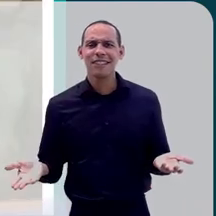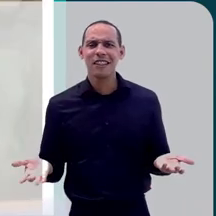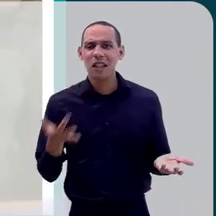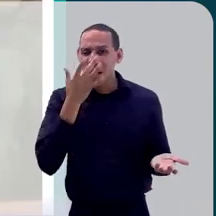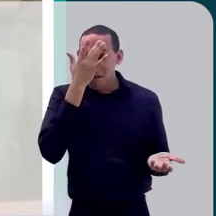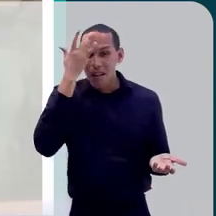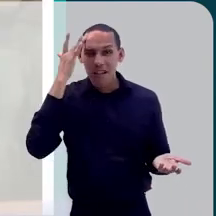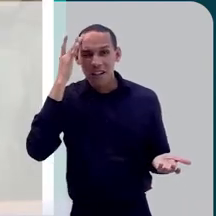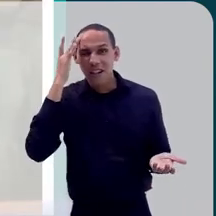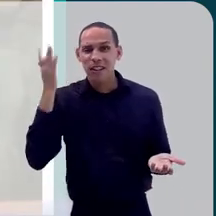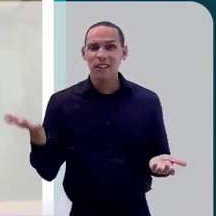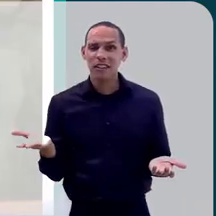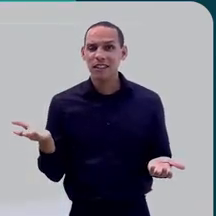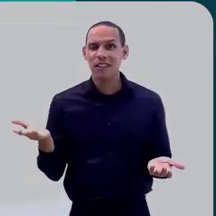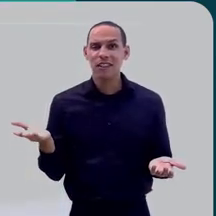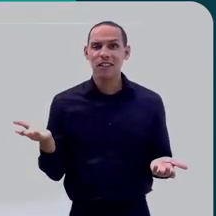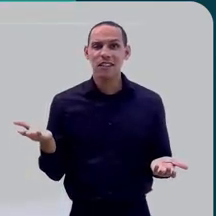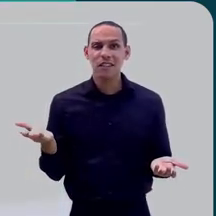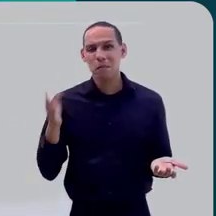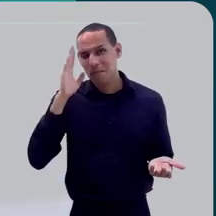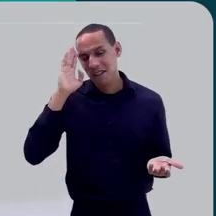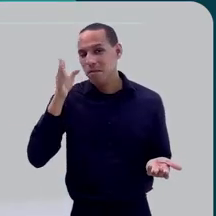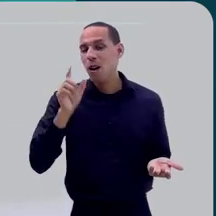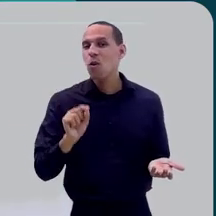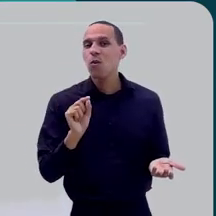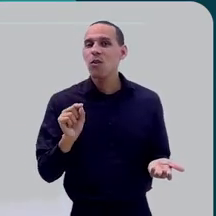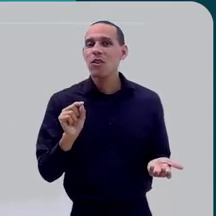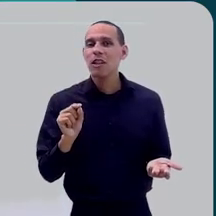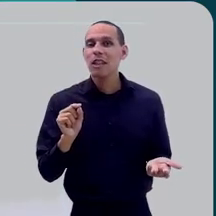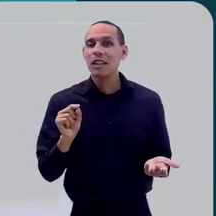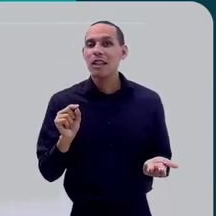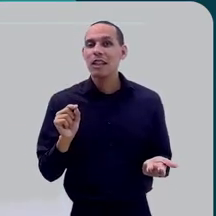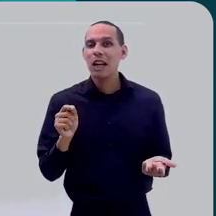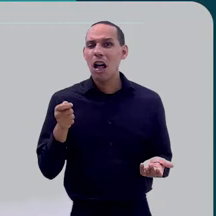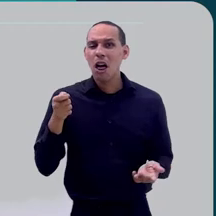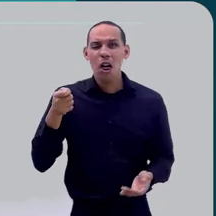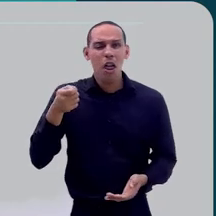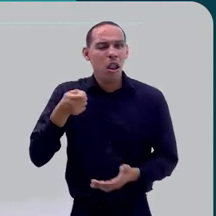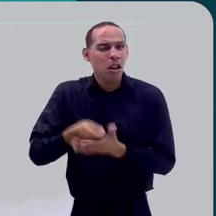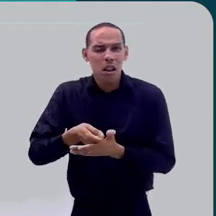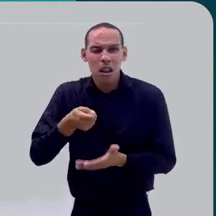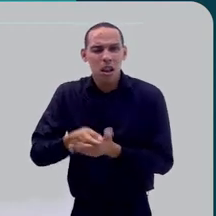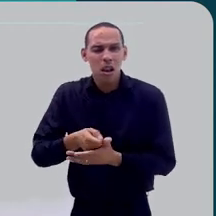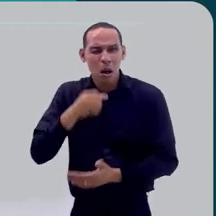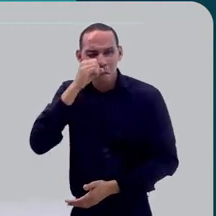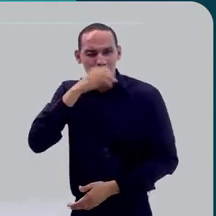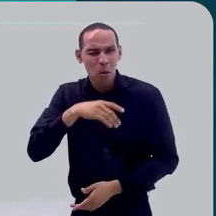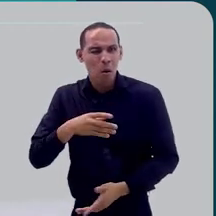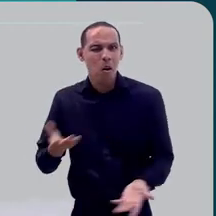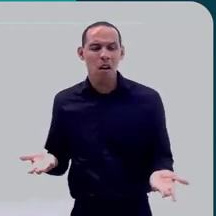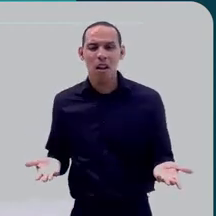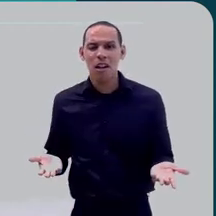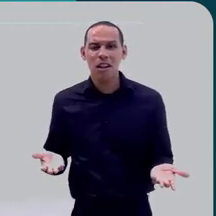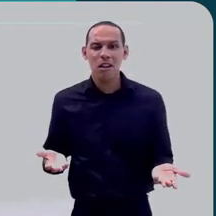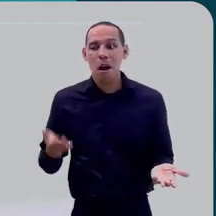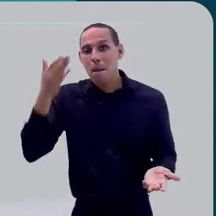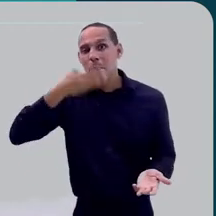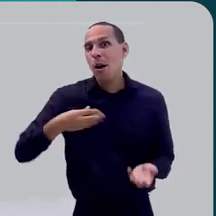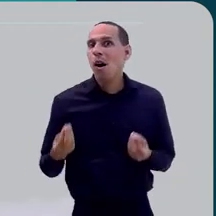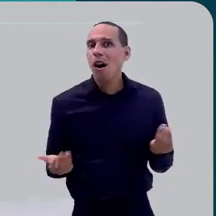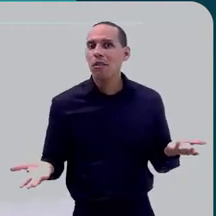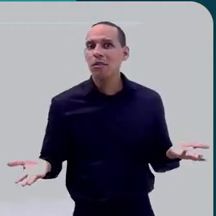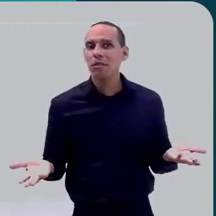Nossa, mas aí fica complicado, né? Se a pessoa está principalmente sofrendo abuso por uma empresa,